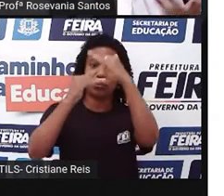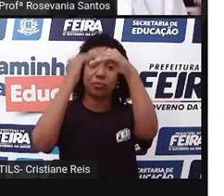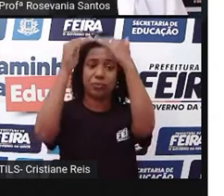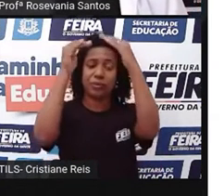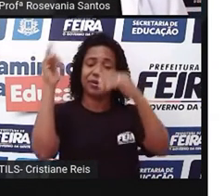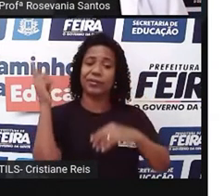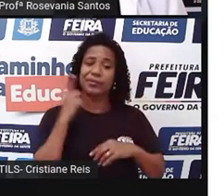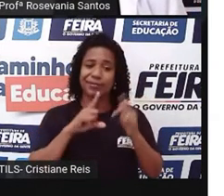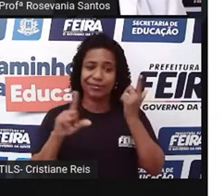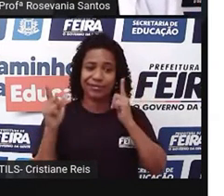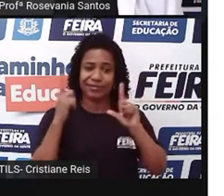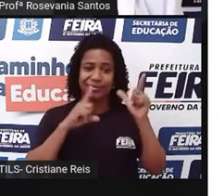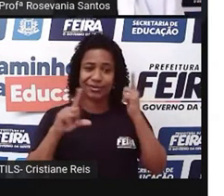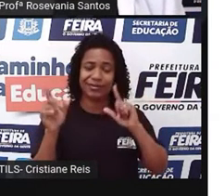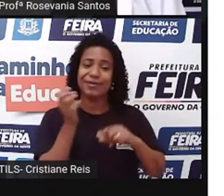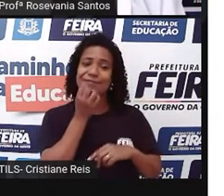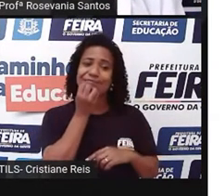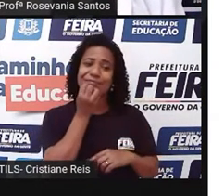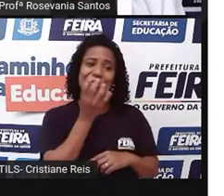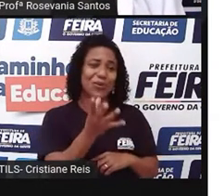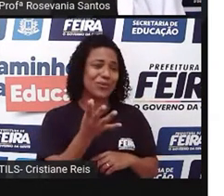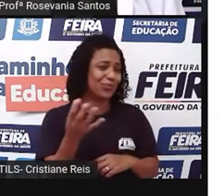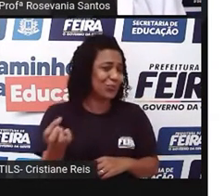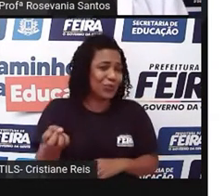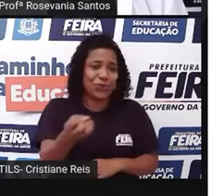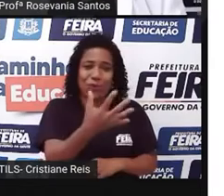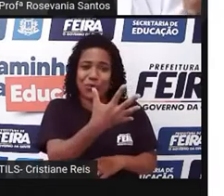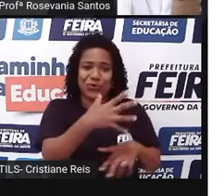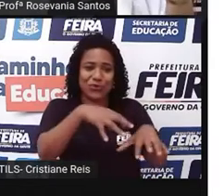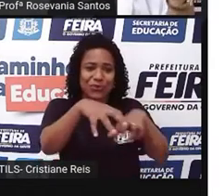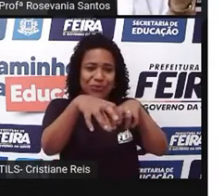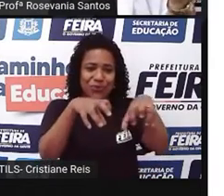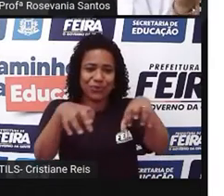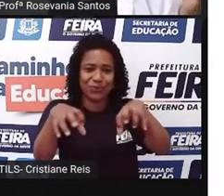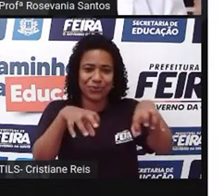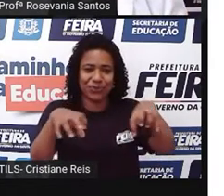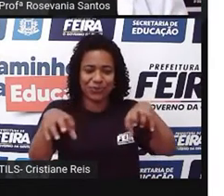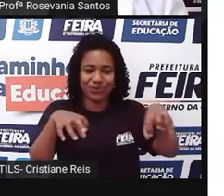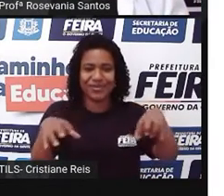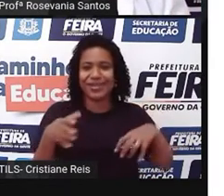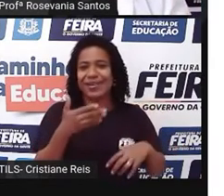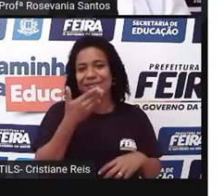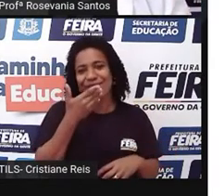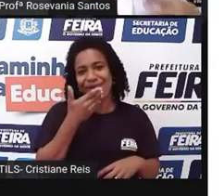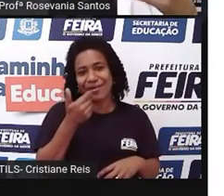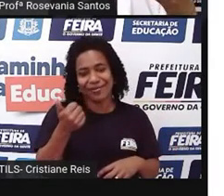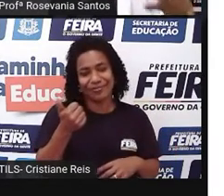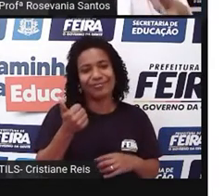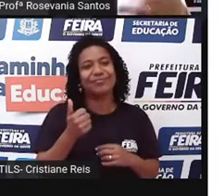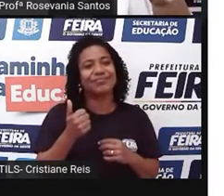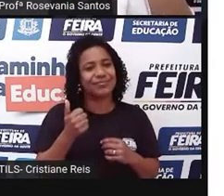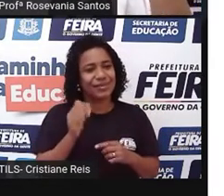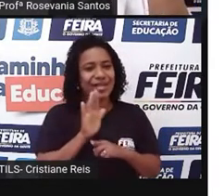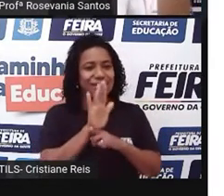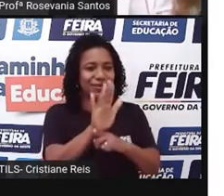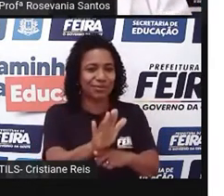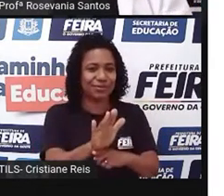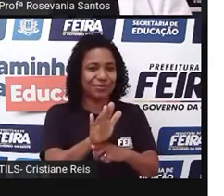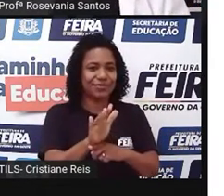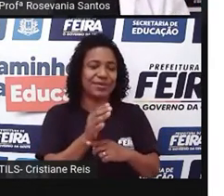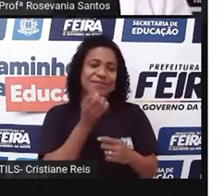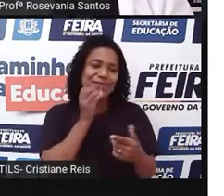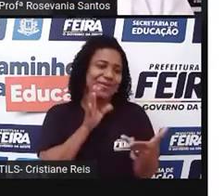benefício de comprar aquele produto mais fresquinho, né. Ah, e o melhor de tudo, né, a gente ainda gera um certo